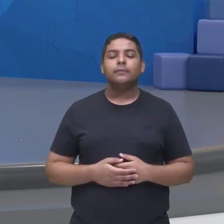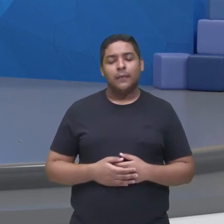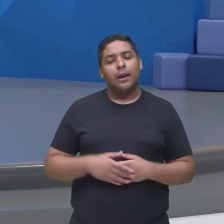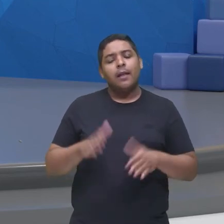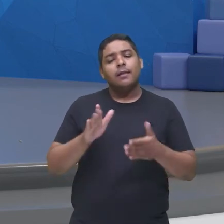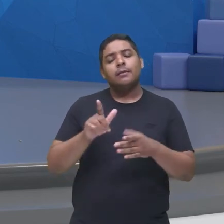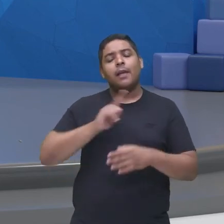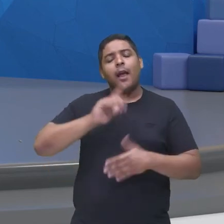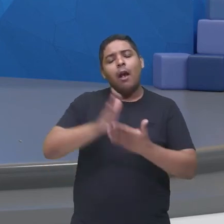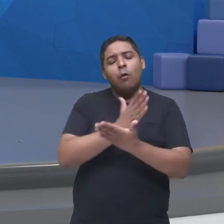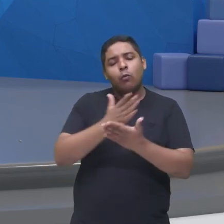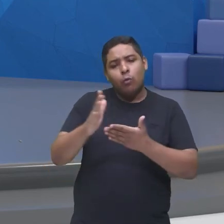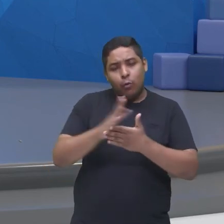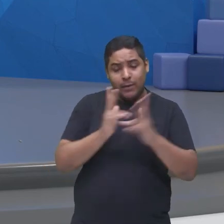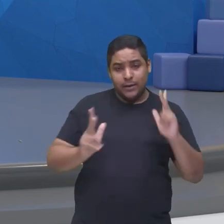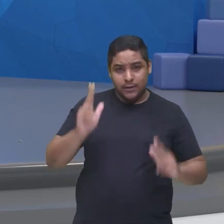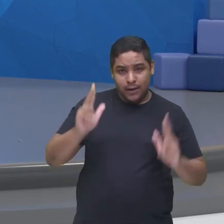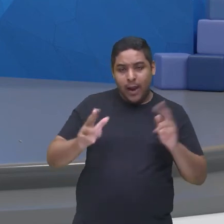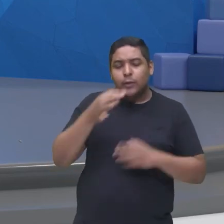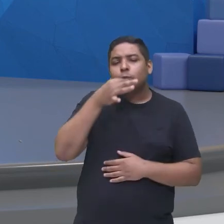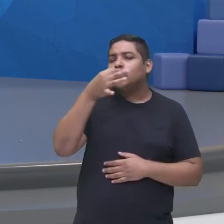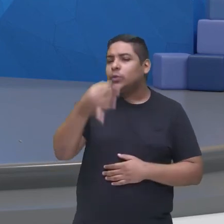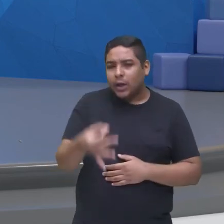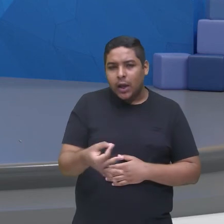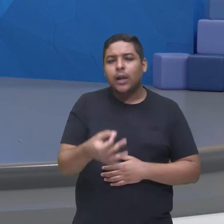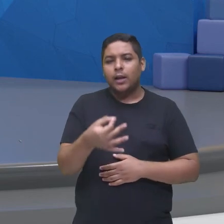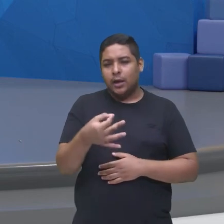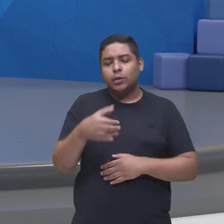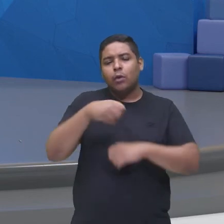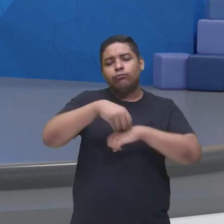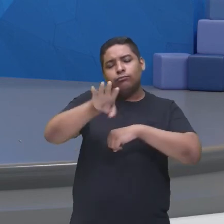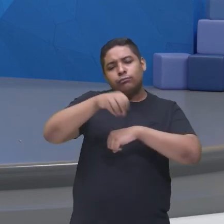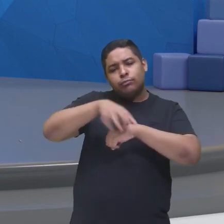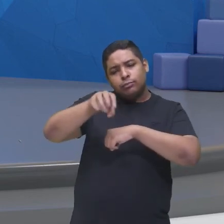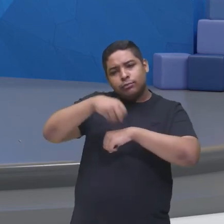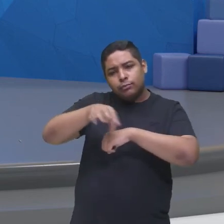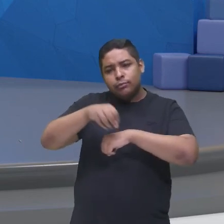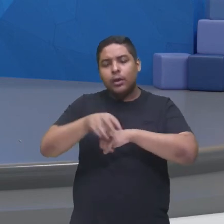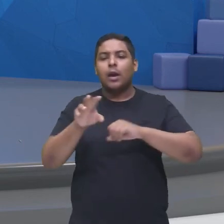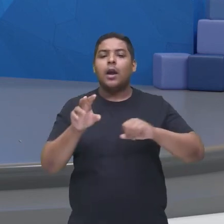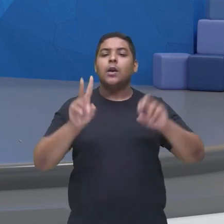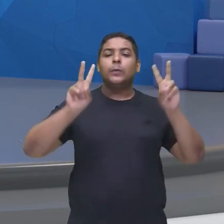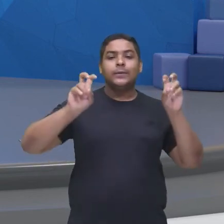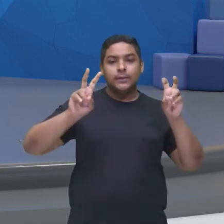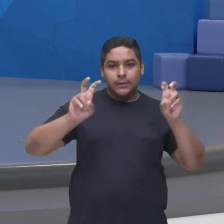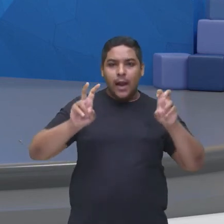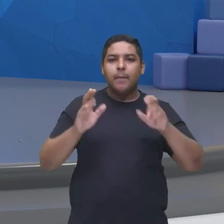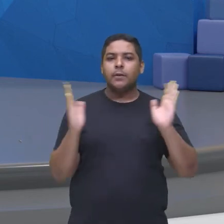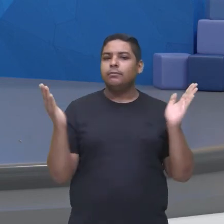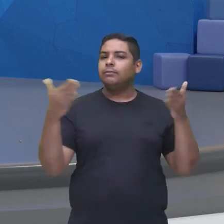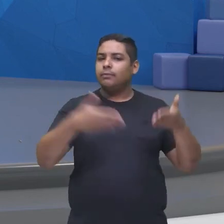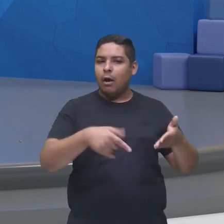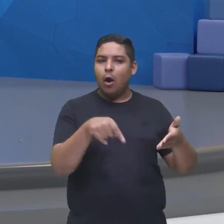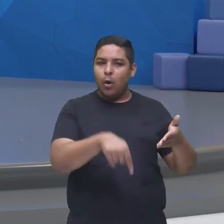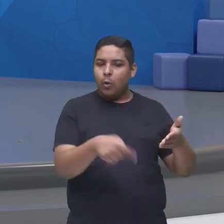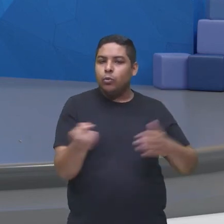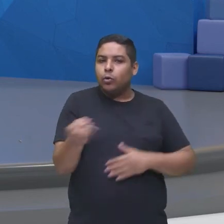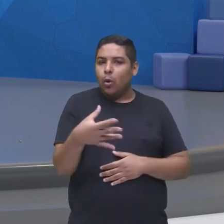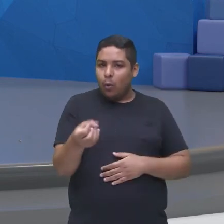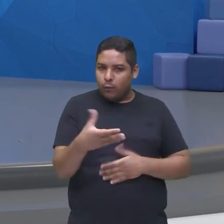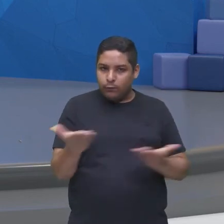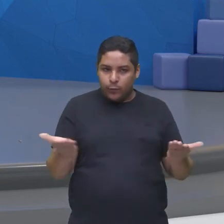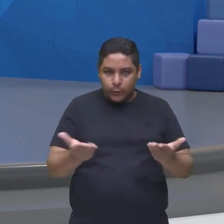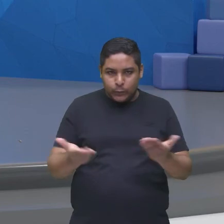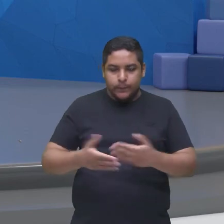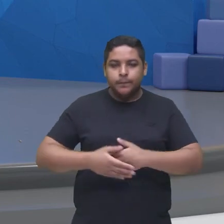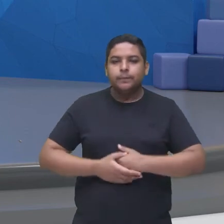sejam ali principalmente pra quem tá ali no ensino médio, né, algumas temáticas voltadas um pouco pra atualidade, então bora dar uma olhadinha no nosso